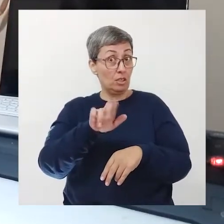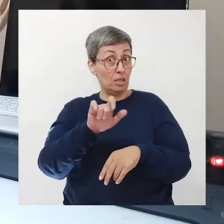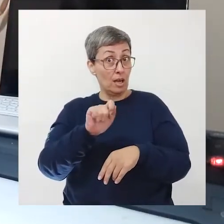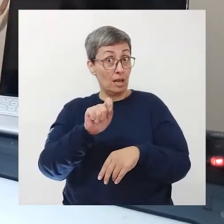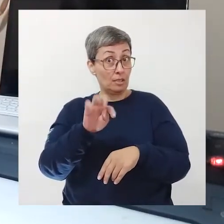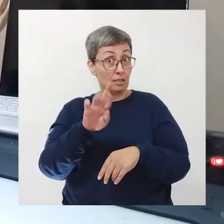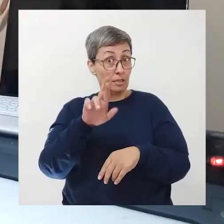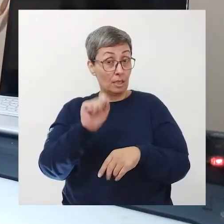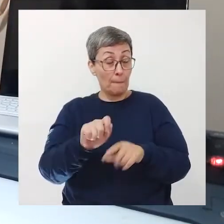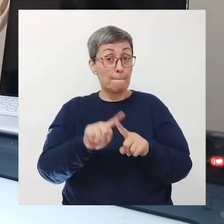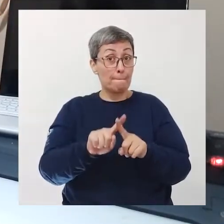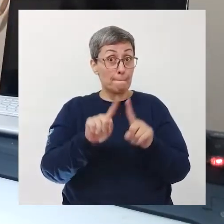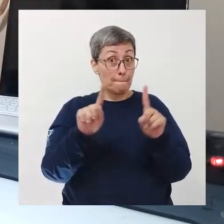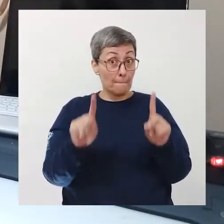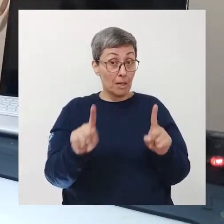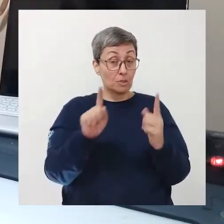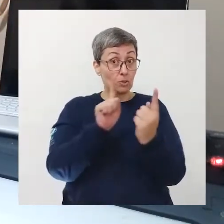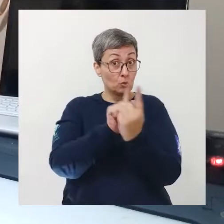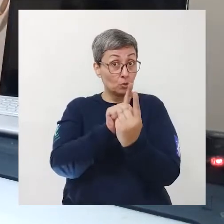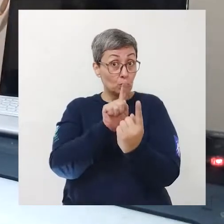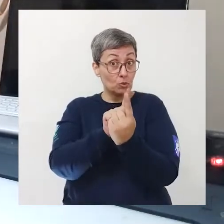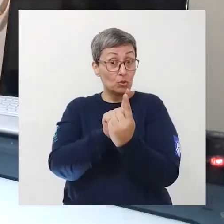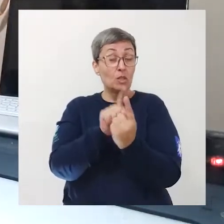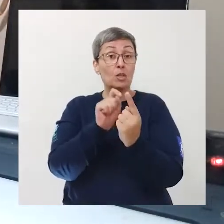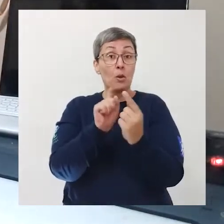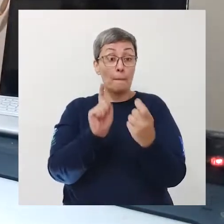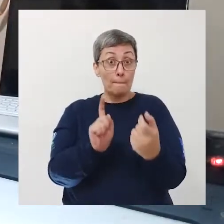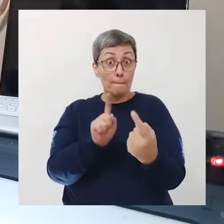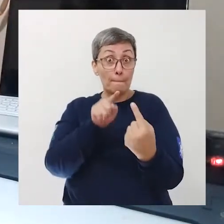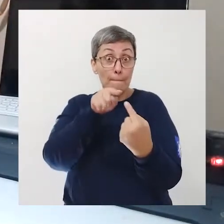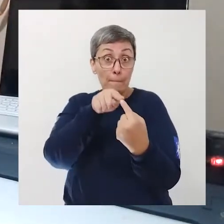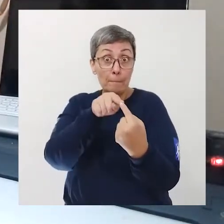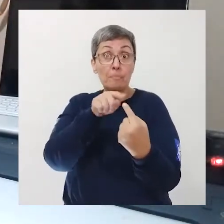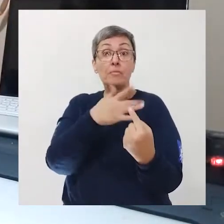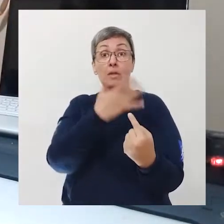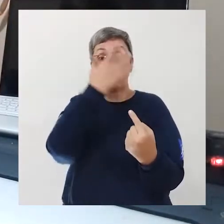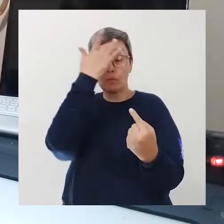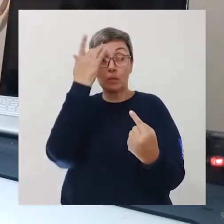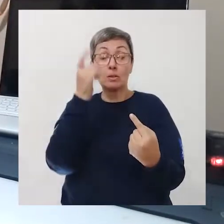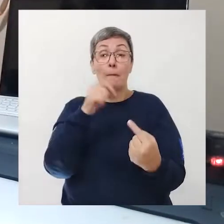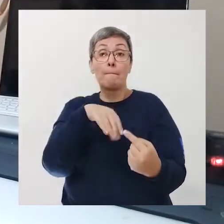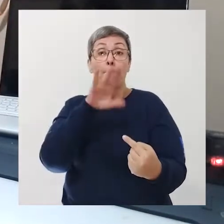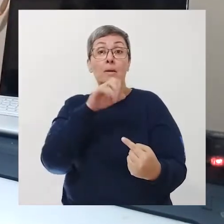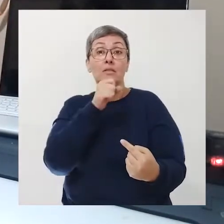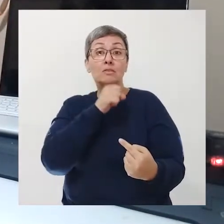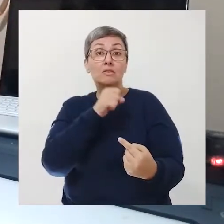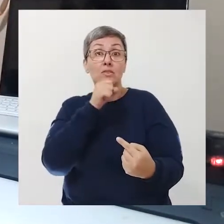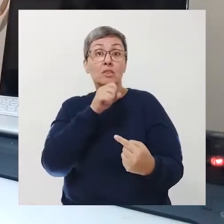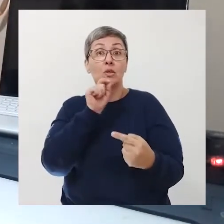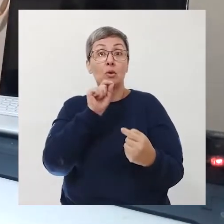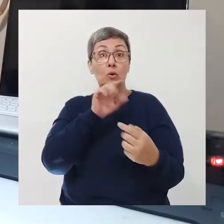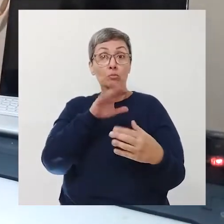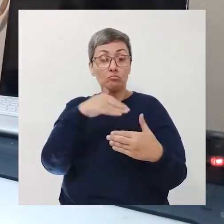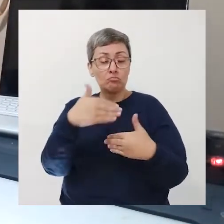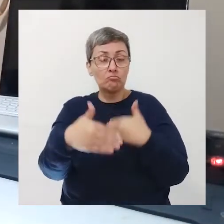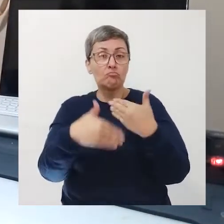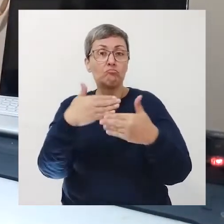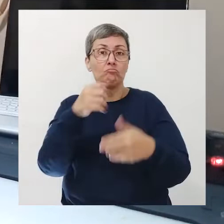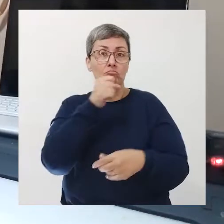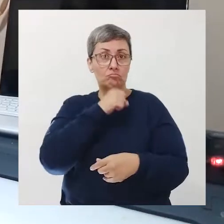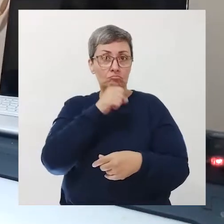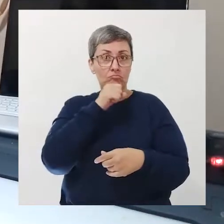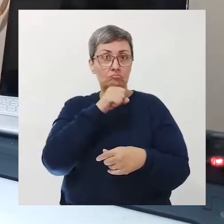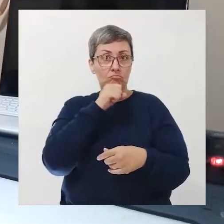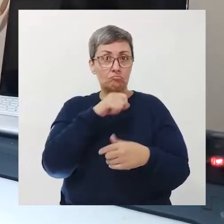porém com o atendimento aí voltado para as pessoas mais velhas ou para esse processo de